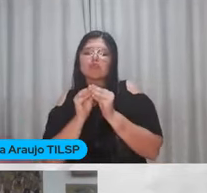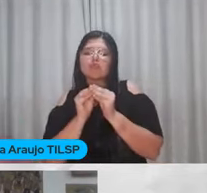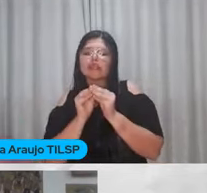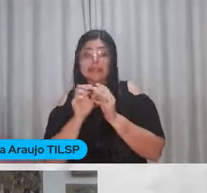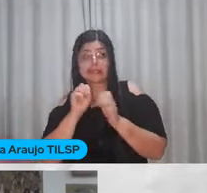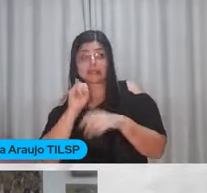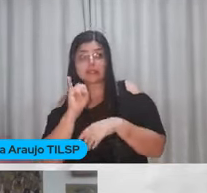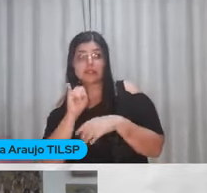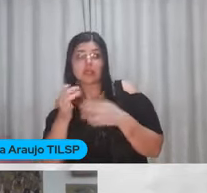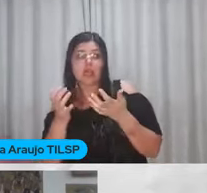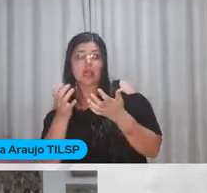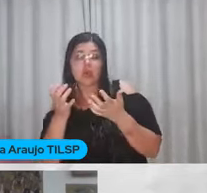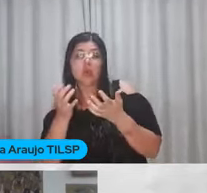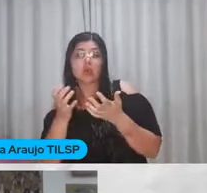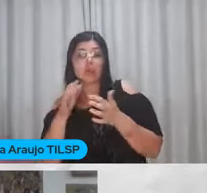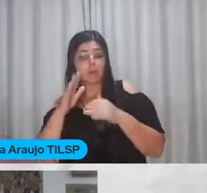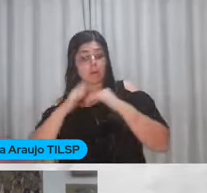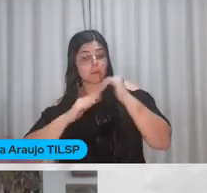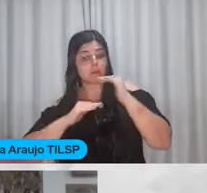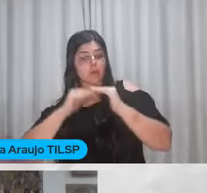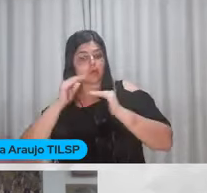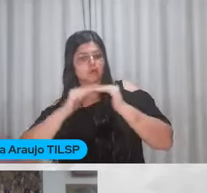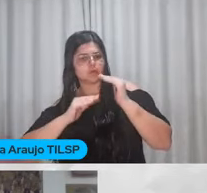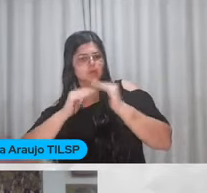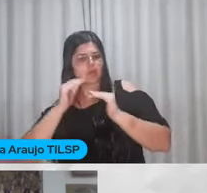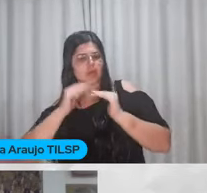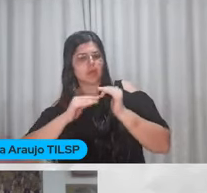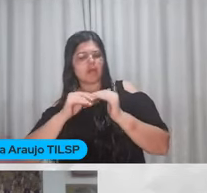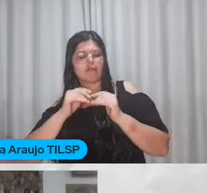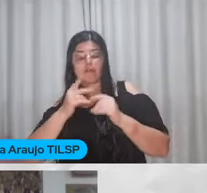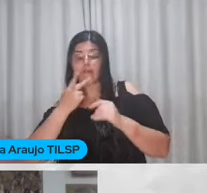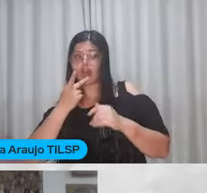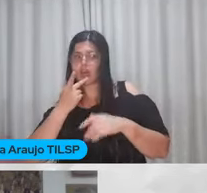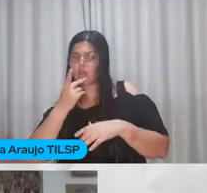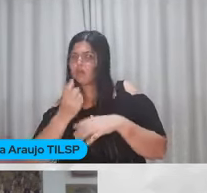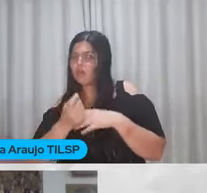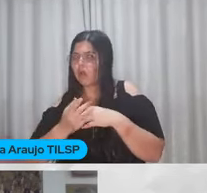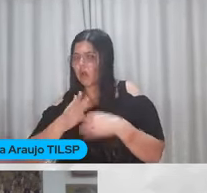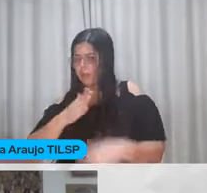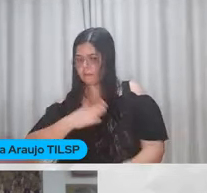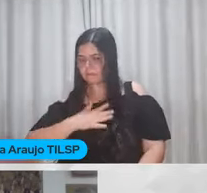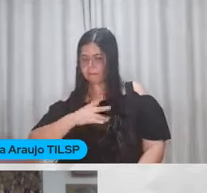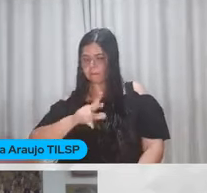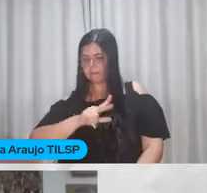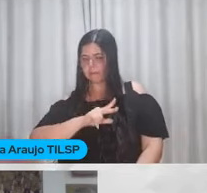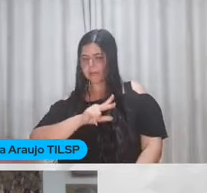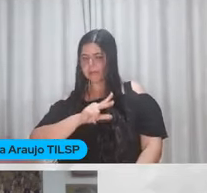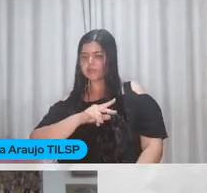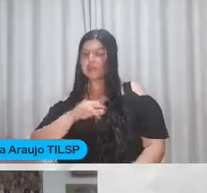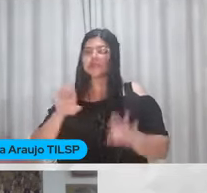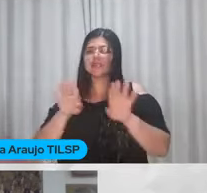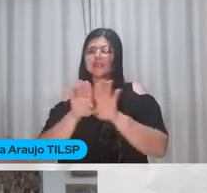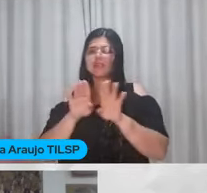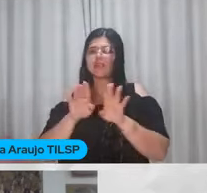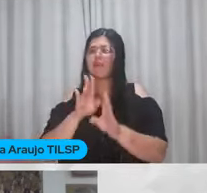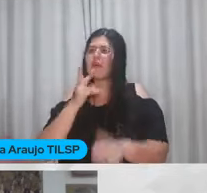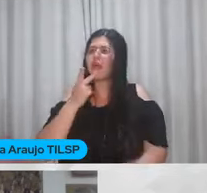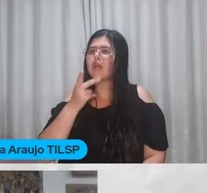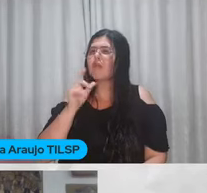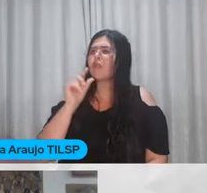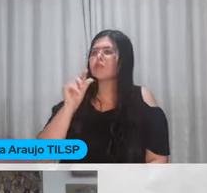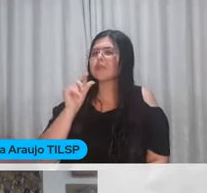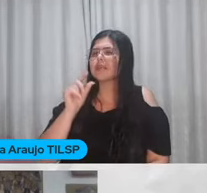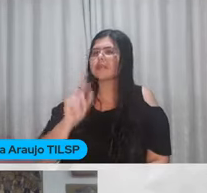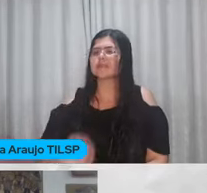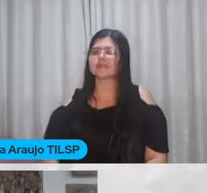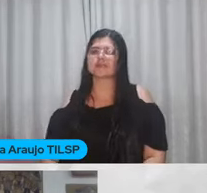quiser Não só do profissional Se você quiser Revelar alguma coisa Da Mônica Do lado pessoal também Conta pra gente Enquanto